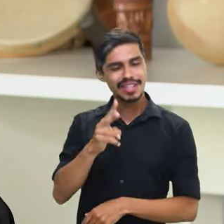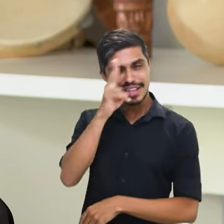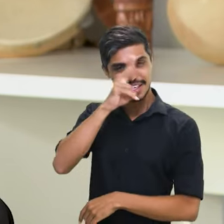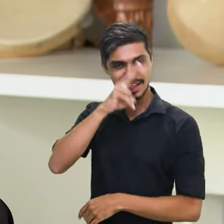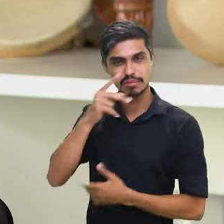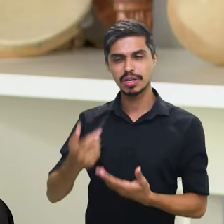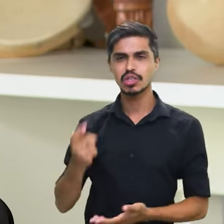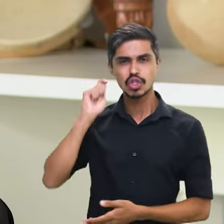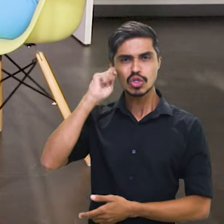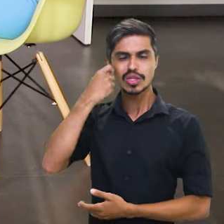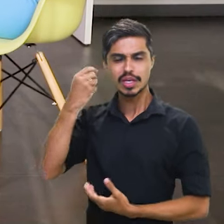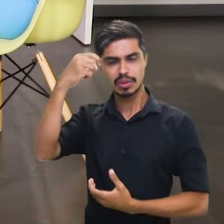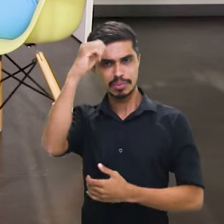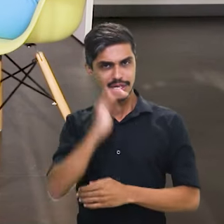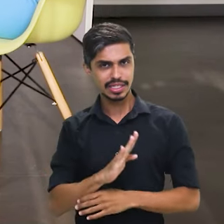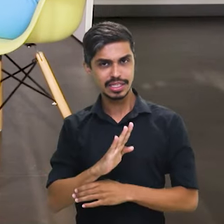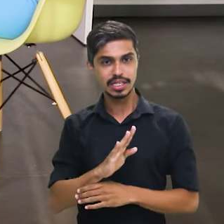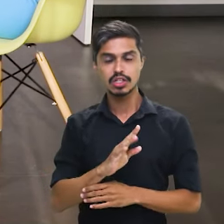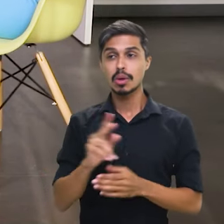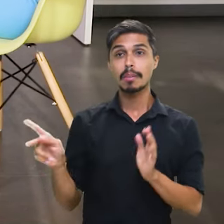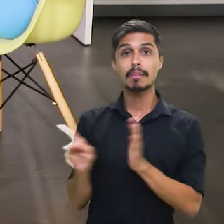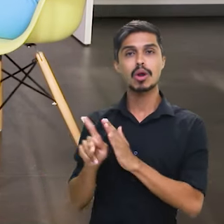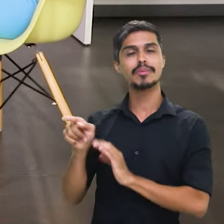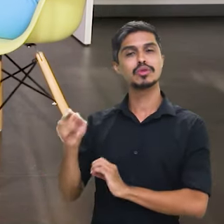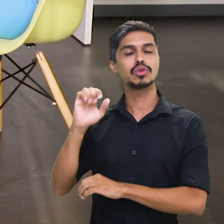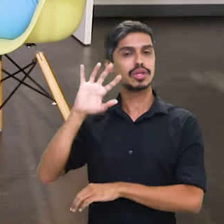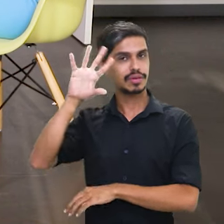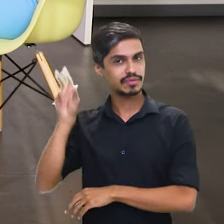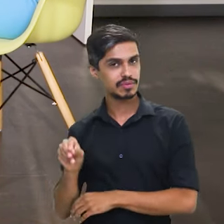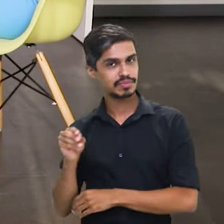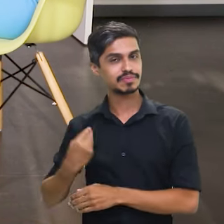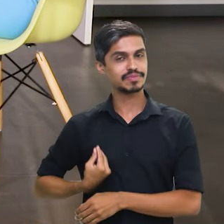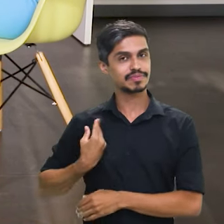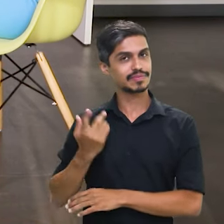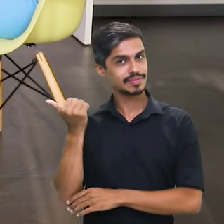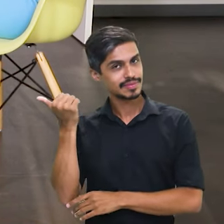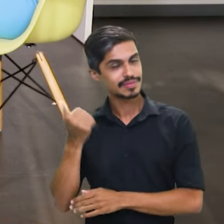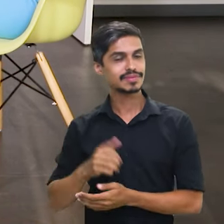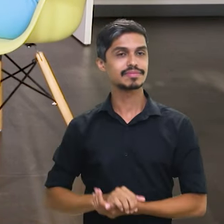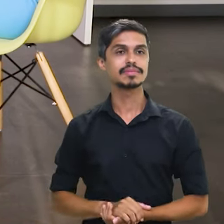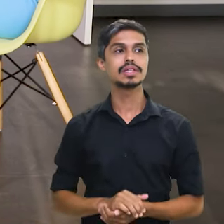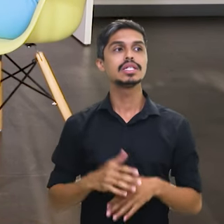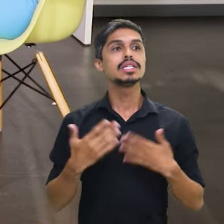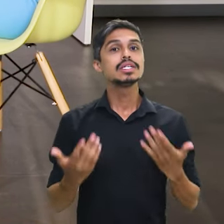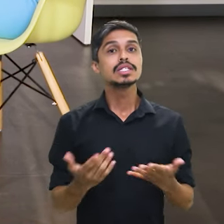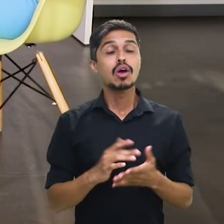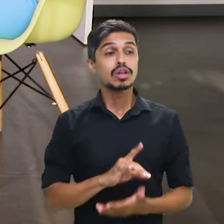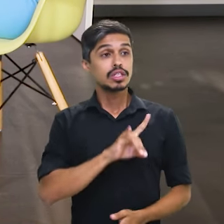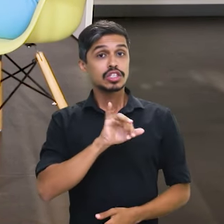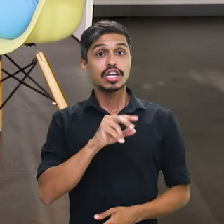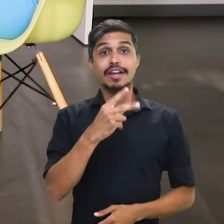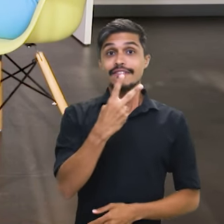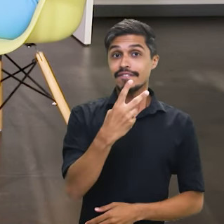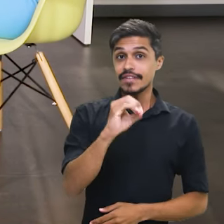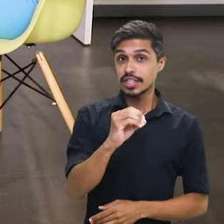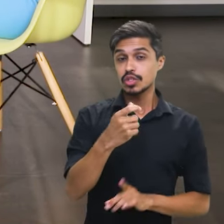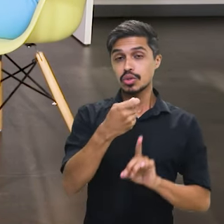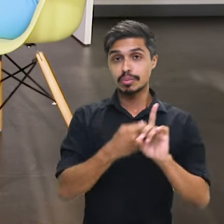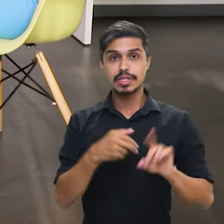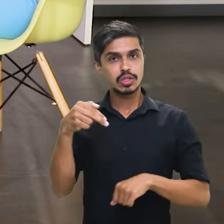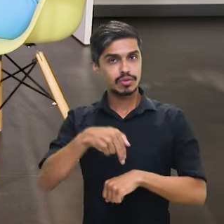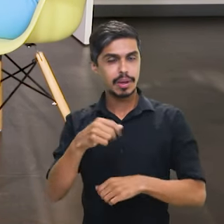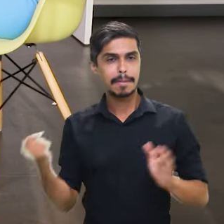e a preservação do negro brasileiro de origem africana. Maravilha. E a gente tem, então, a data, 20 de novembro, que